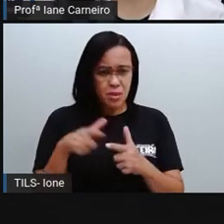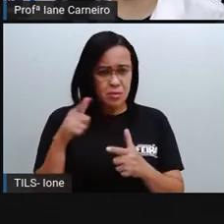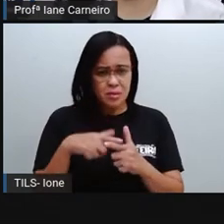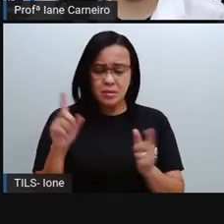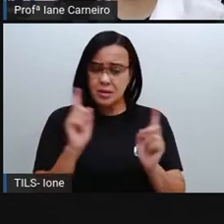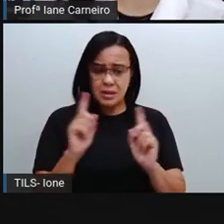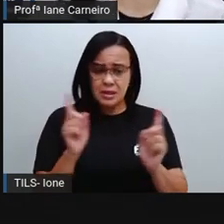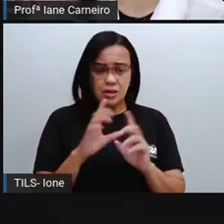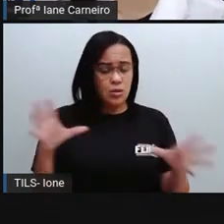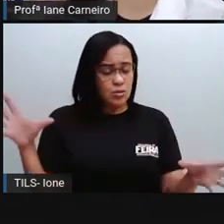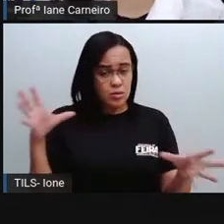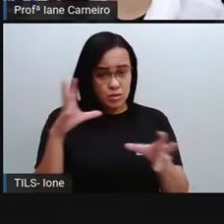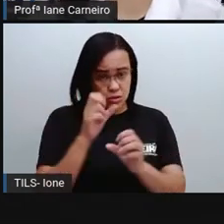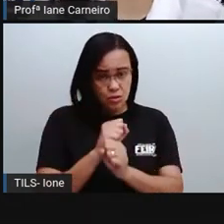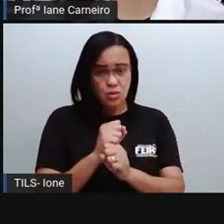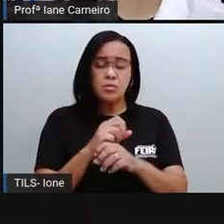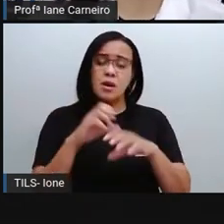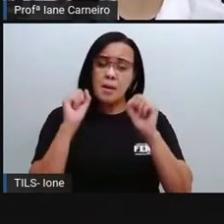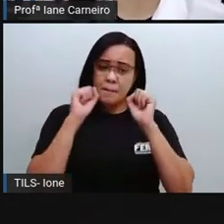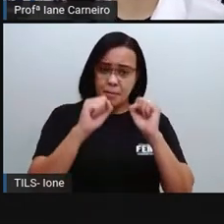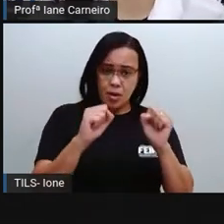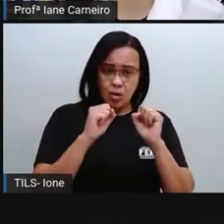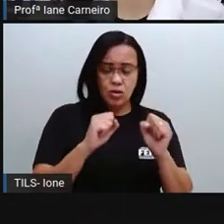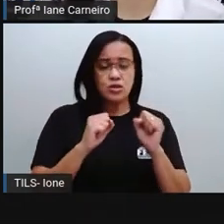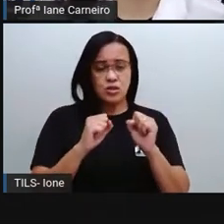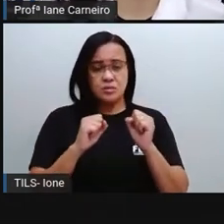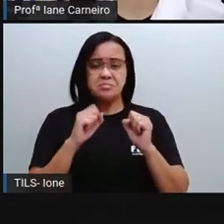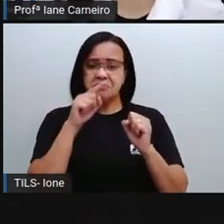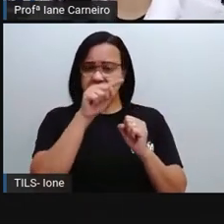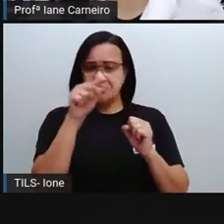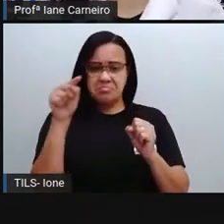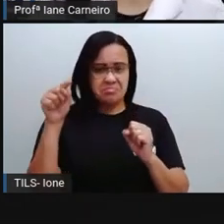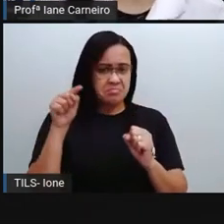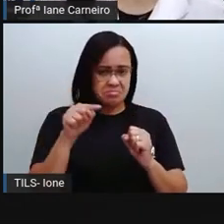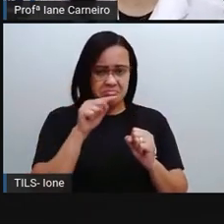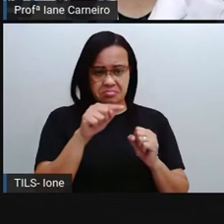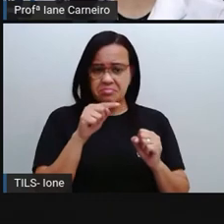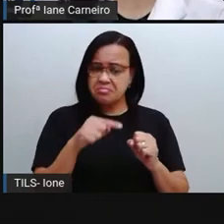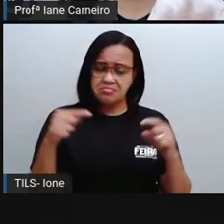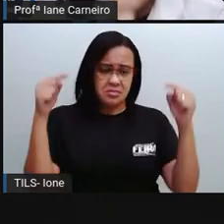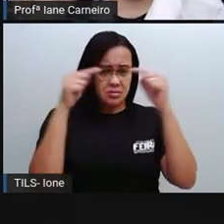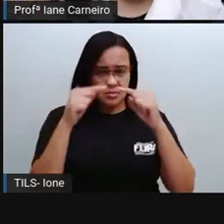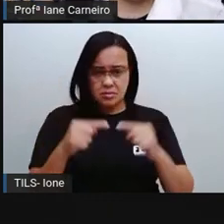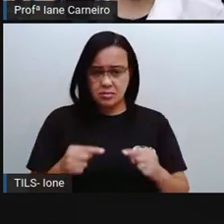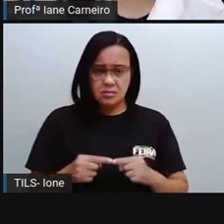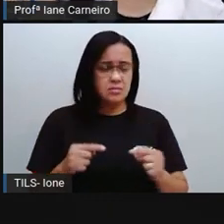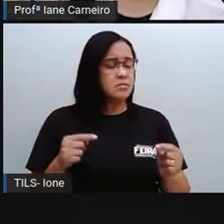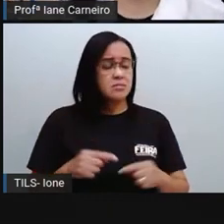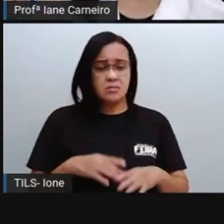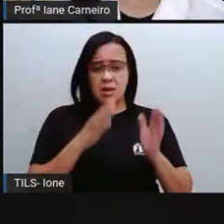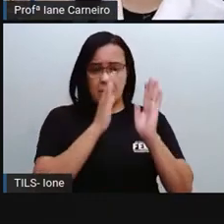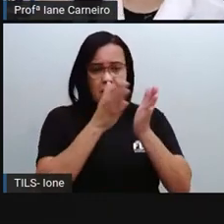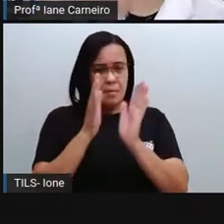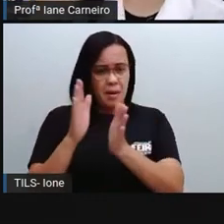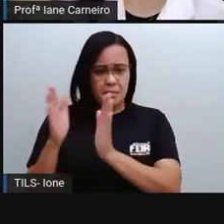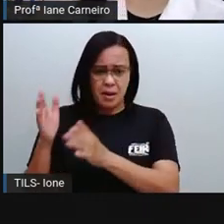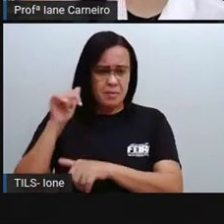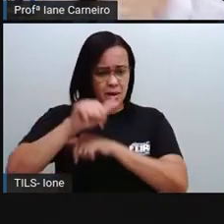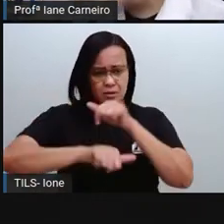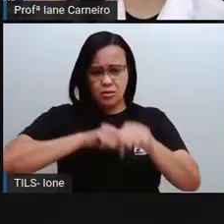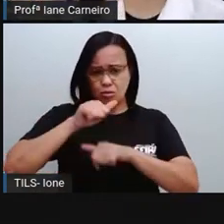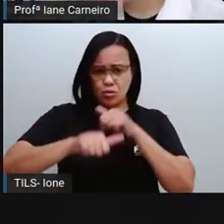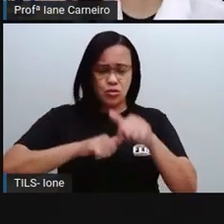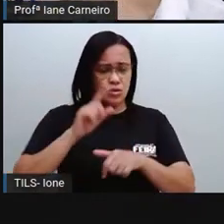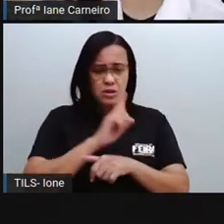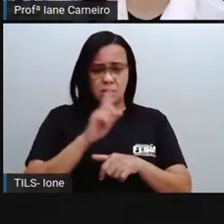soma, a gente pode somar esse, com esse, com esse, depois esse. Não interfere a ordem, tá bom? Pode somar